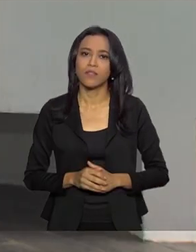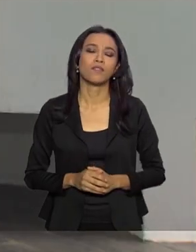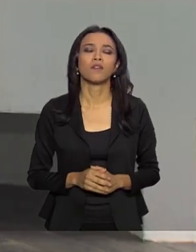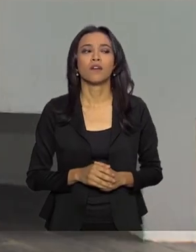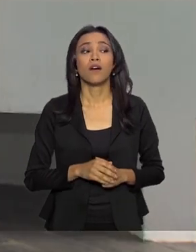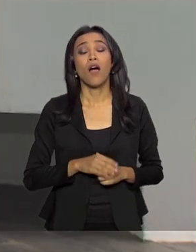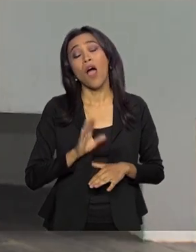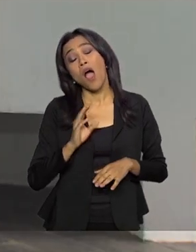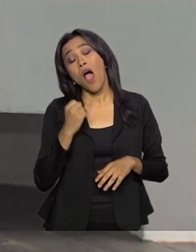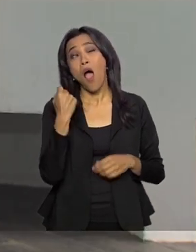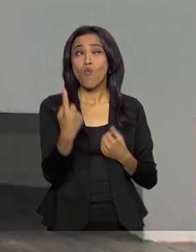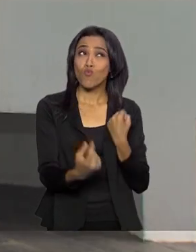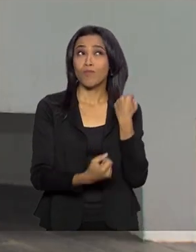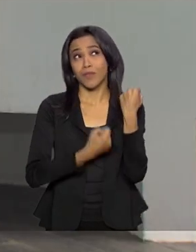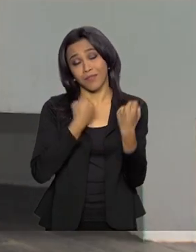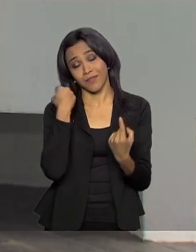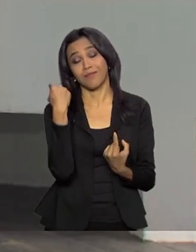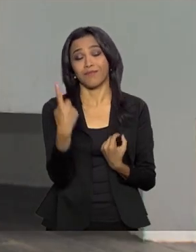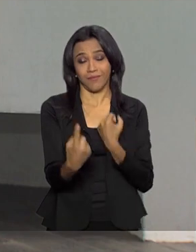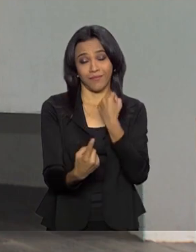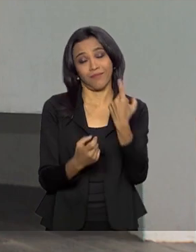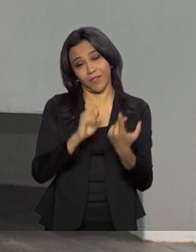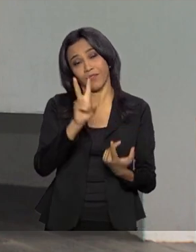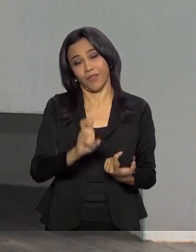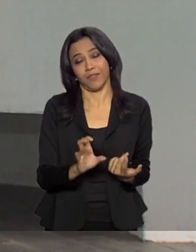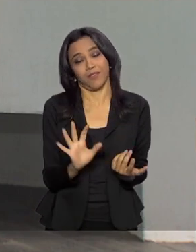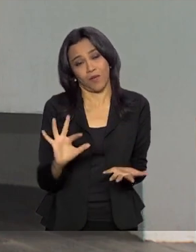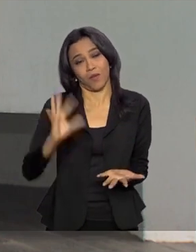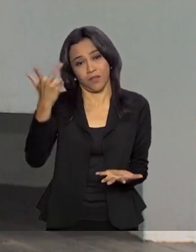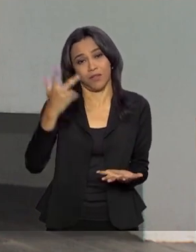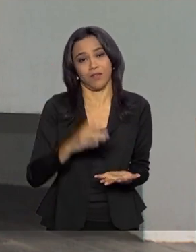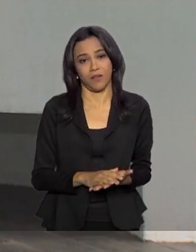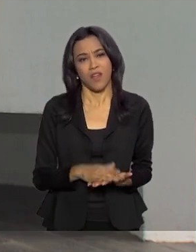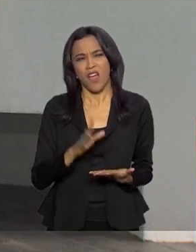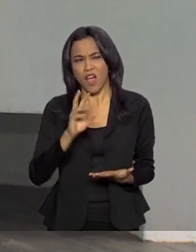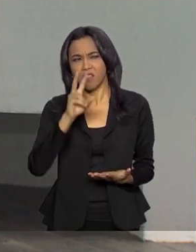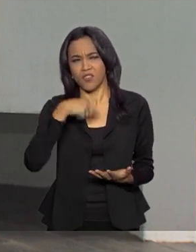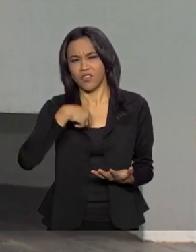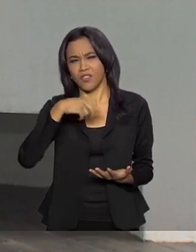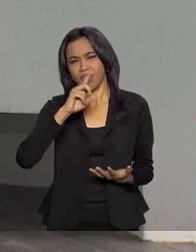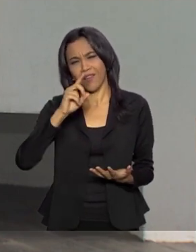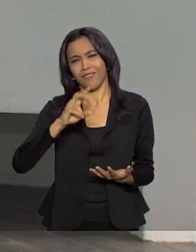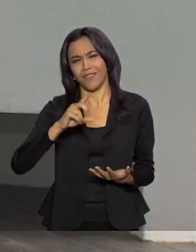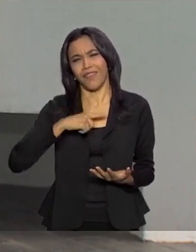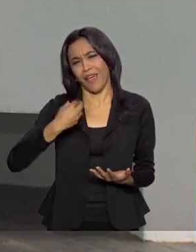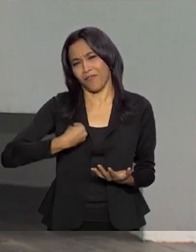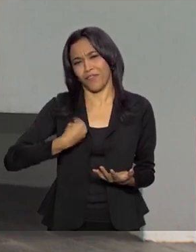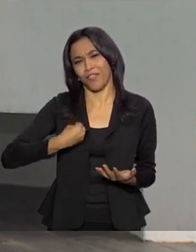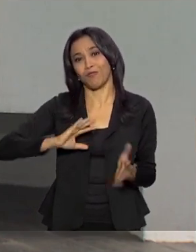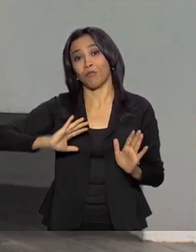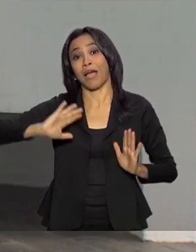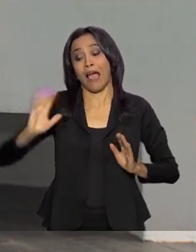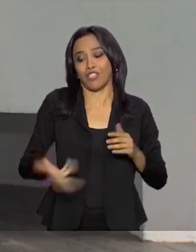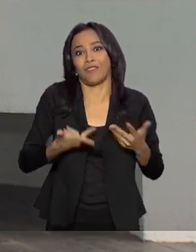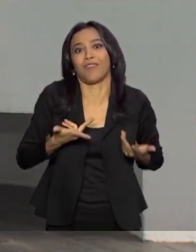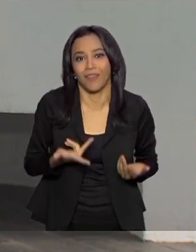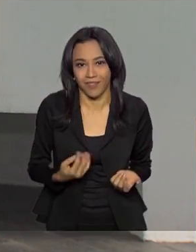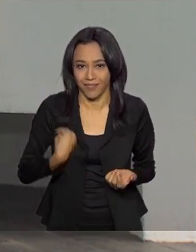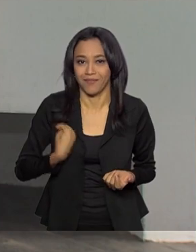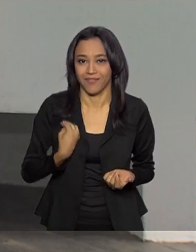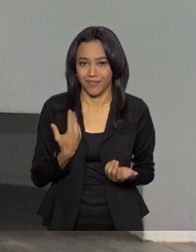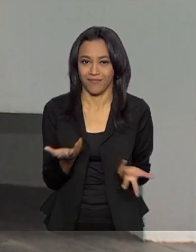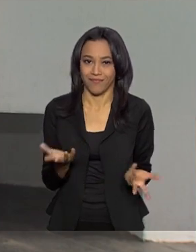Algumas vezes, algumas vezes. Não, algumas vezes a gente leva umas gasteiras, coisas assim. Se pode, pode.